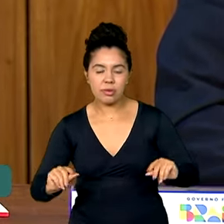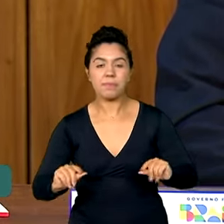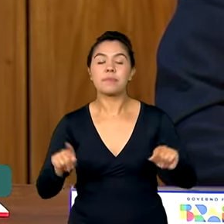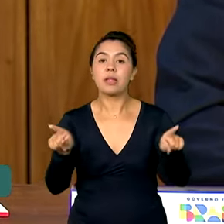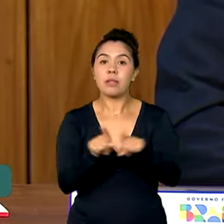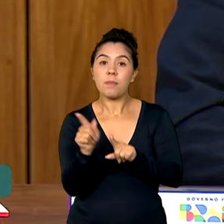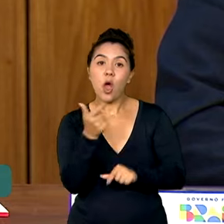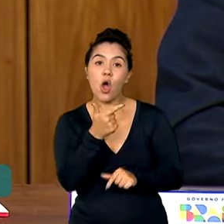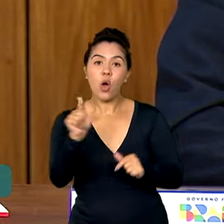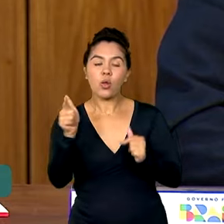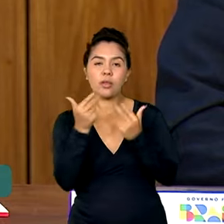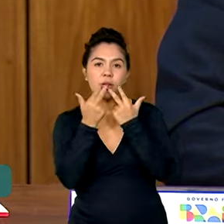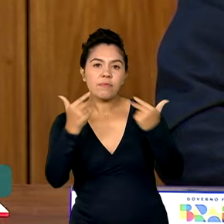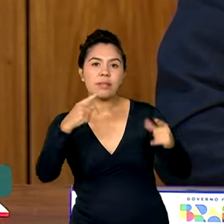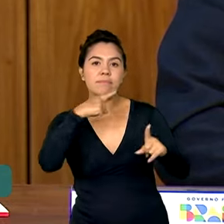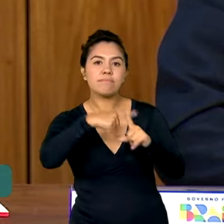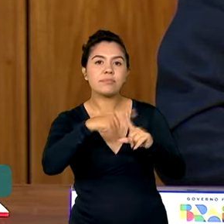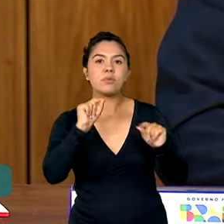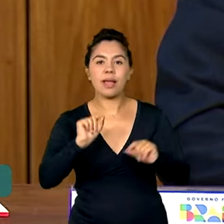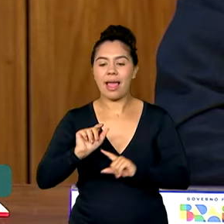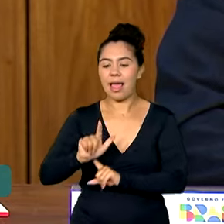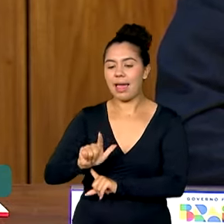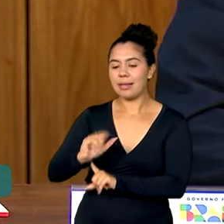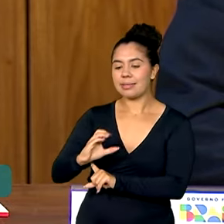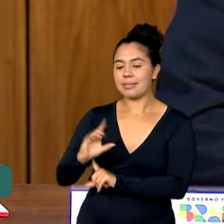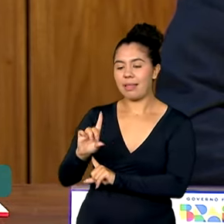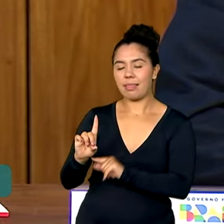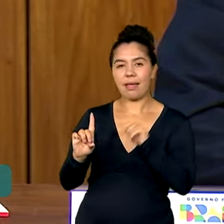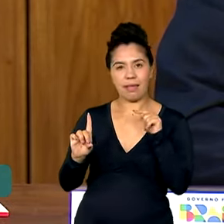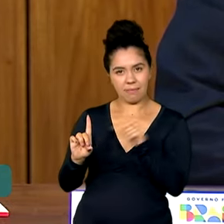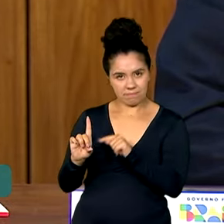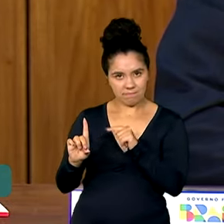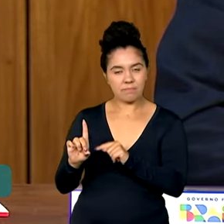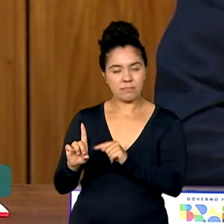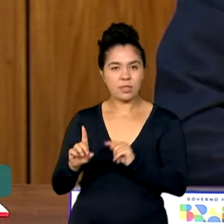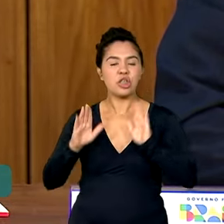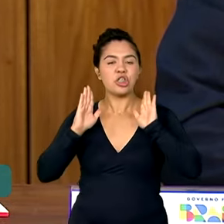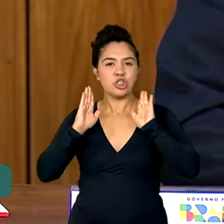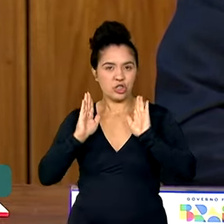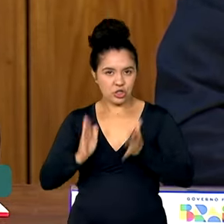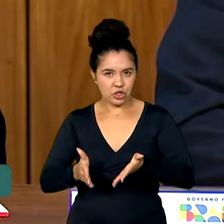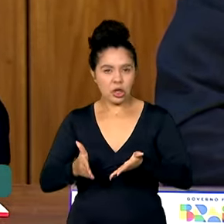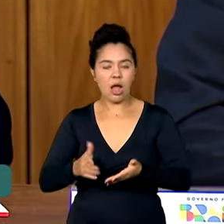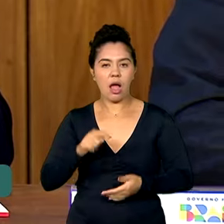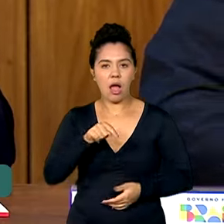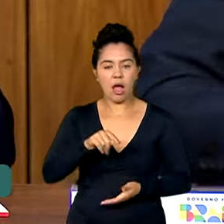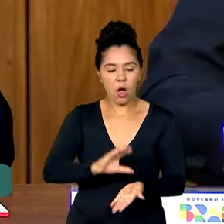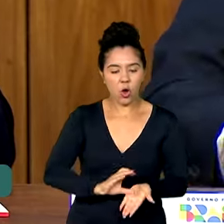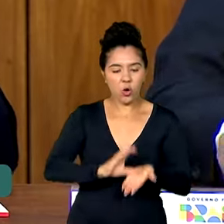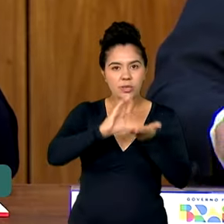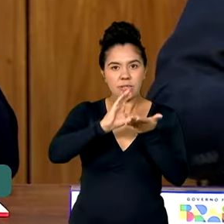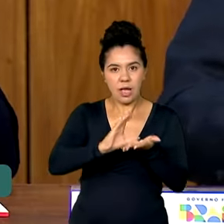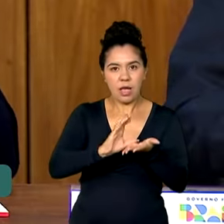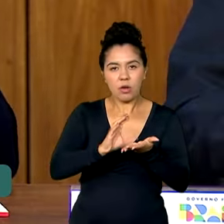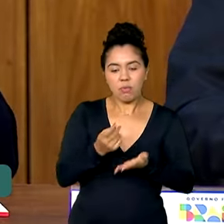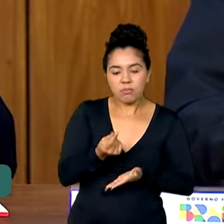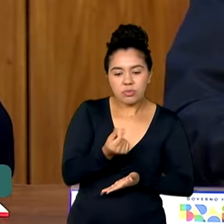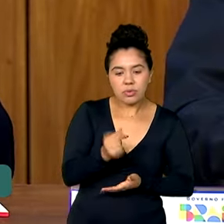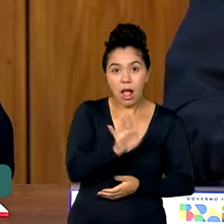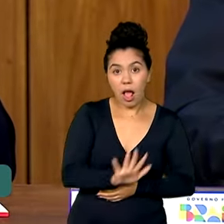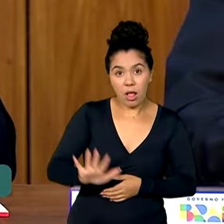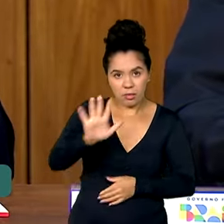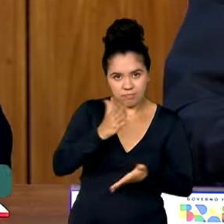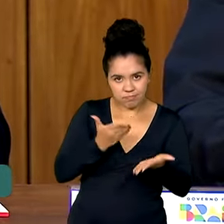outra boa notícia é o LCD. Já foi, passou pelo Conselho Monetário Nacional e está saindo nos